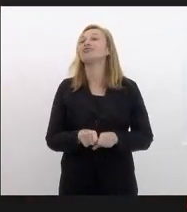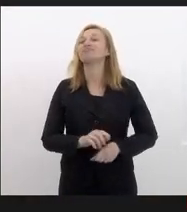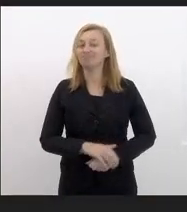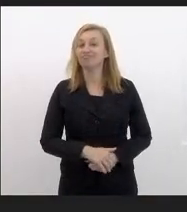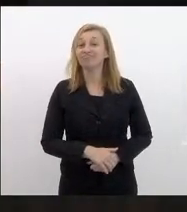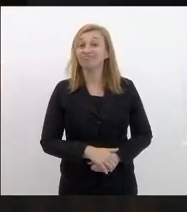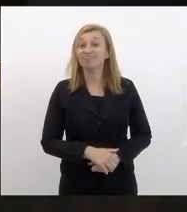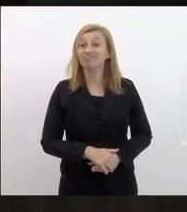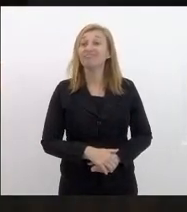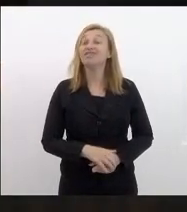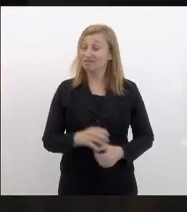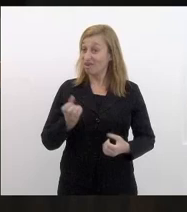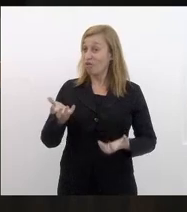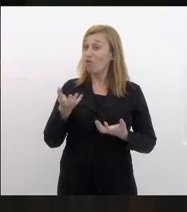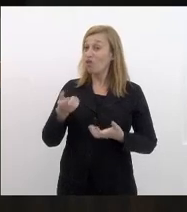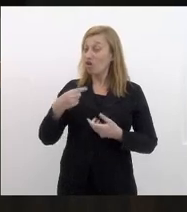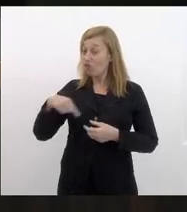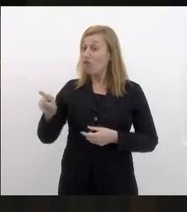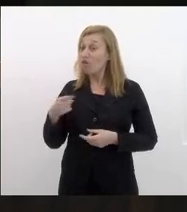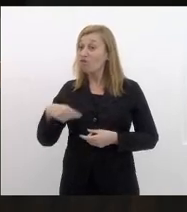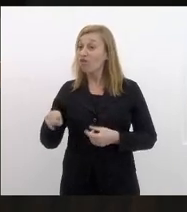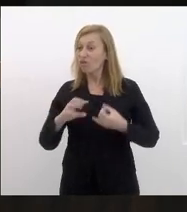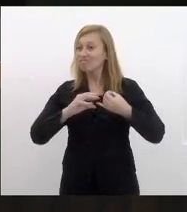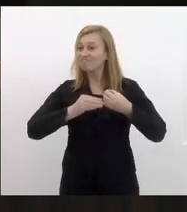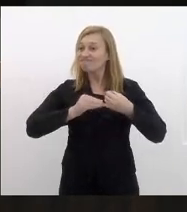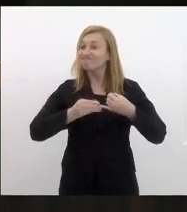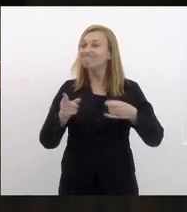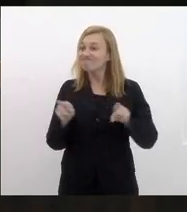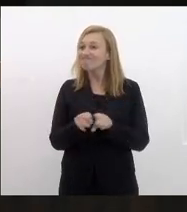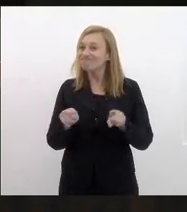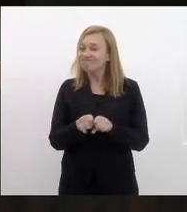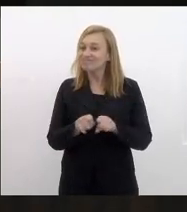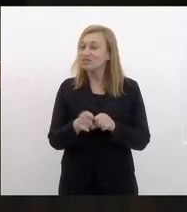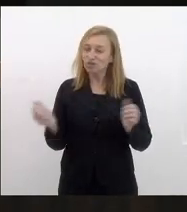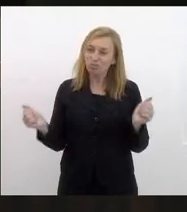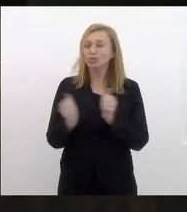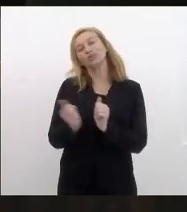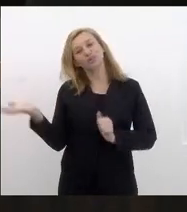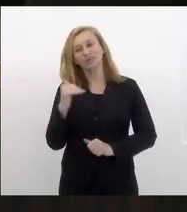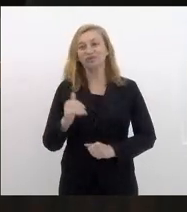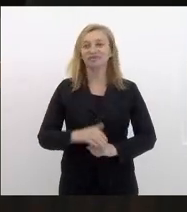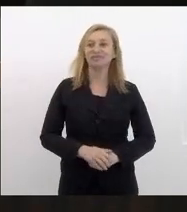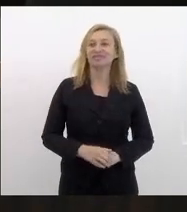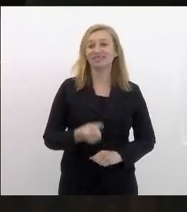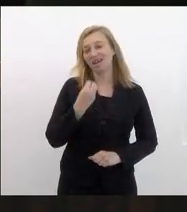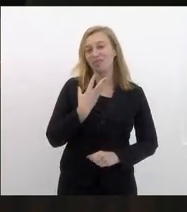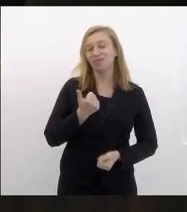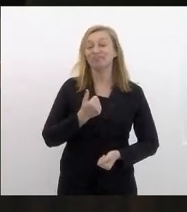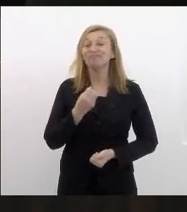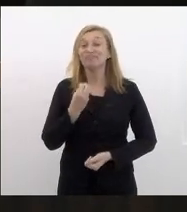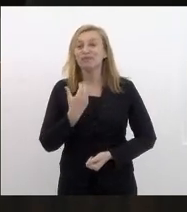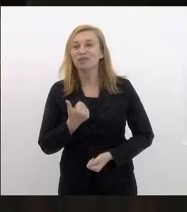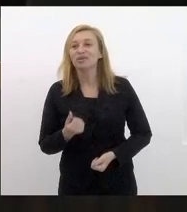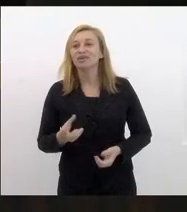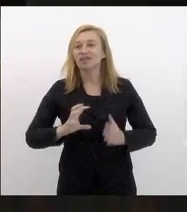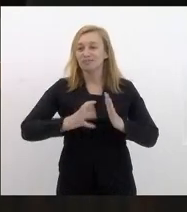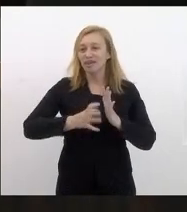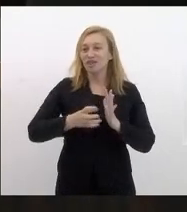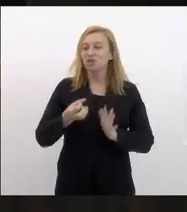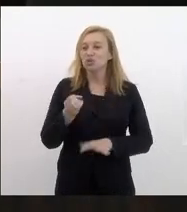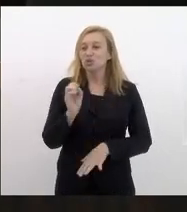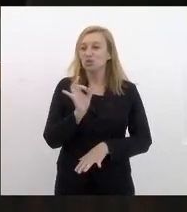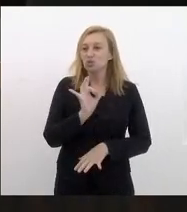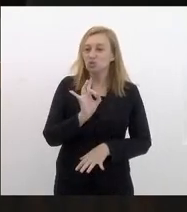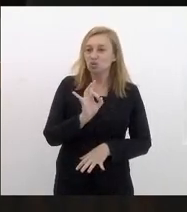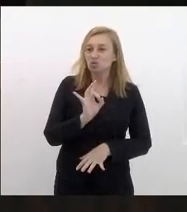a feijoada também claro tamo junto então tá bom o novo só se abstenço